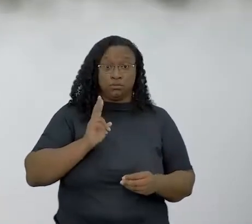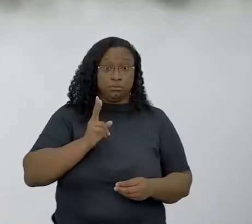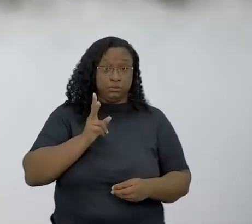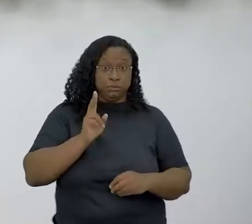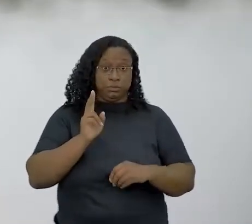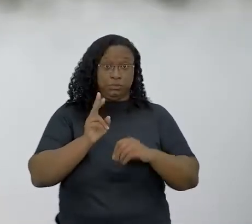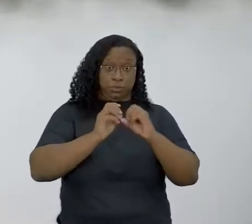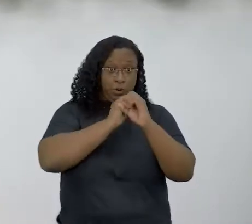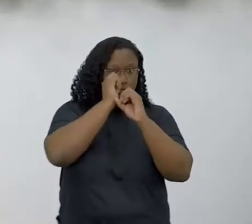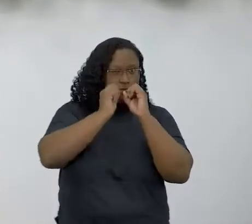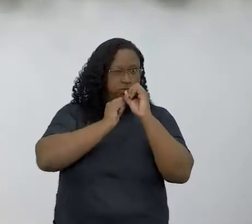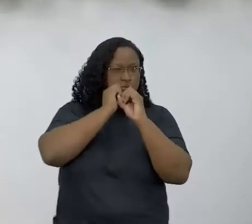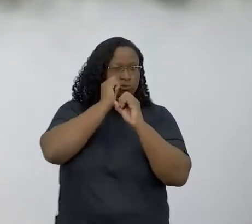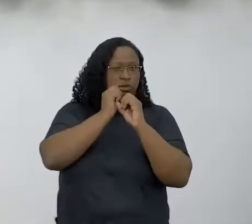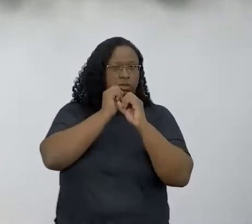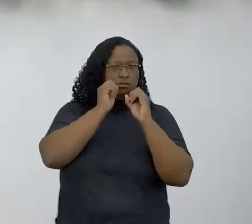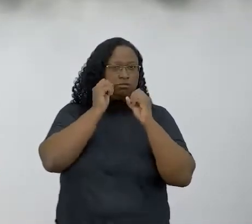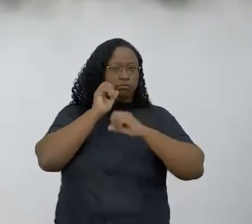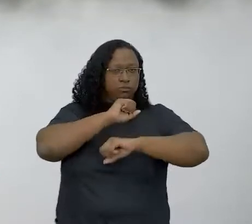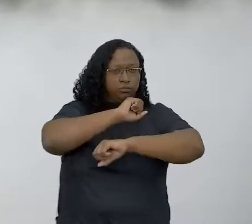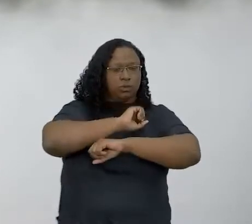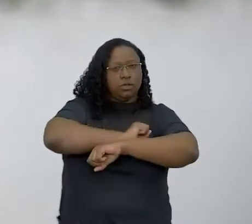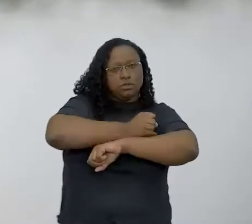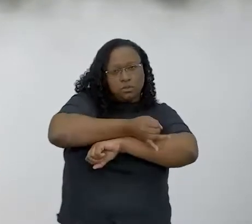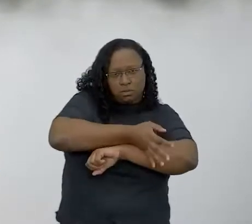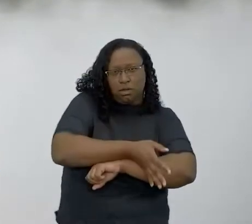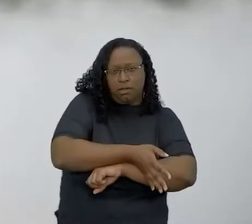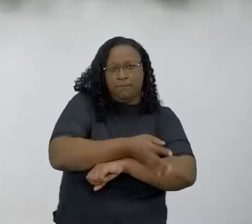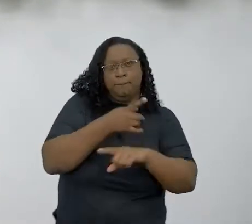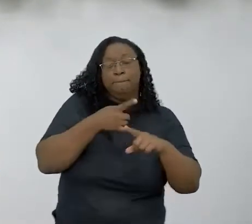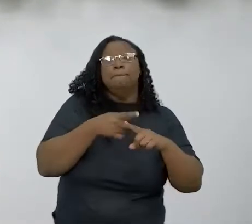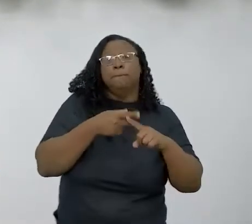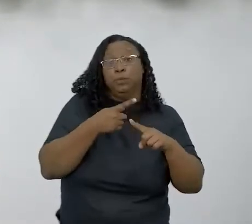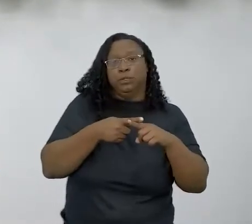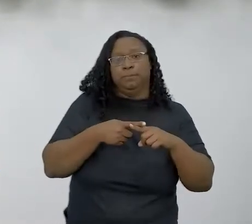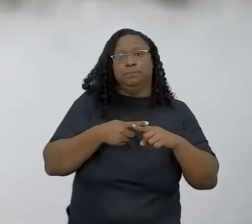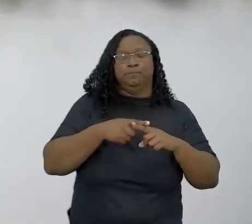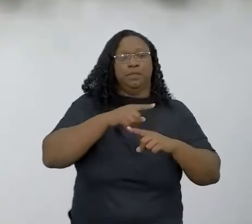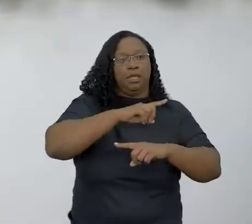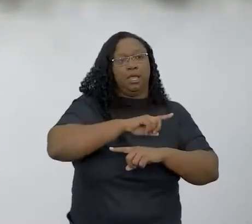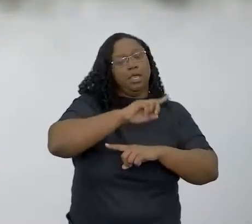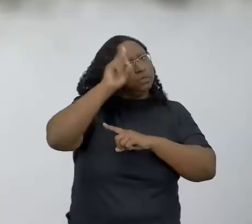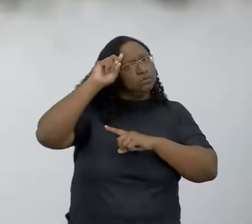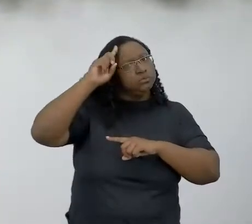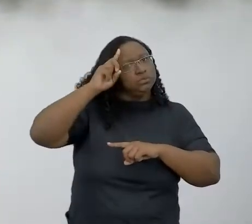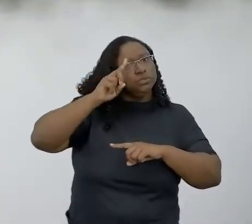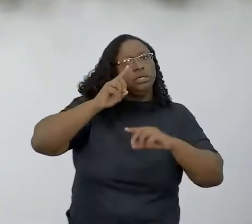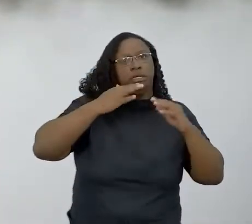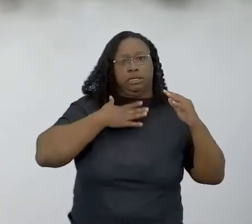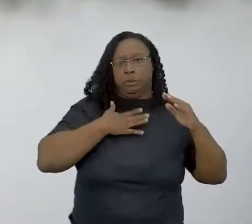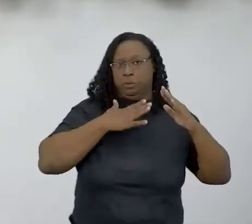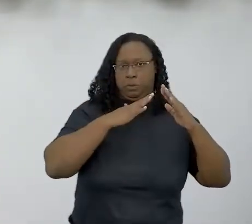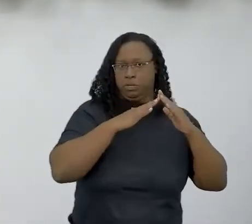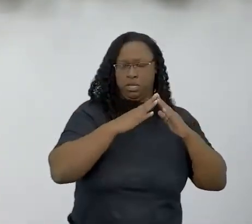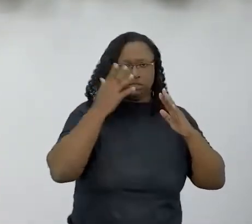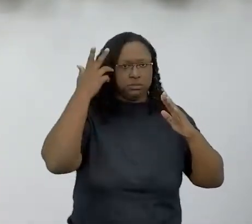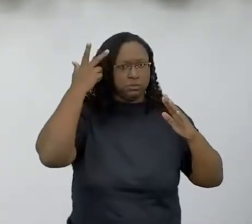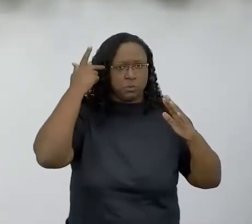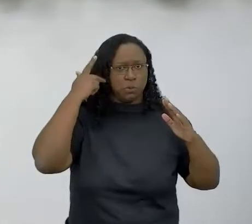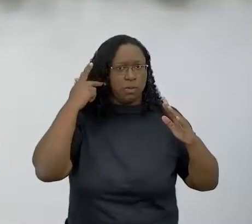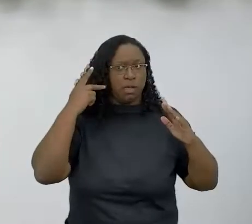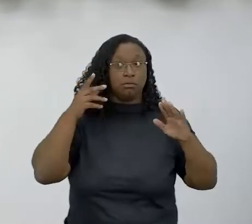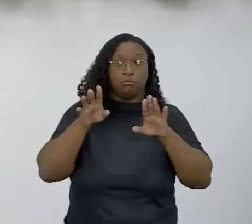nas madrugadas. Por quê? Trabalha durante o dia, a minha casa é uma casa, enfim, normal, e aí tem